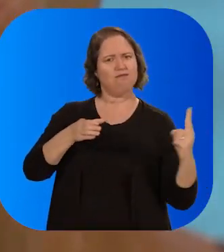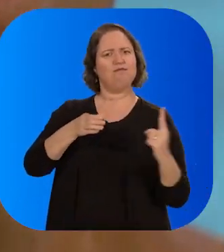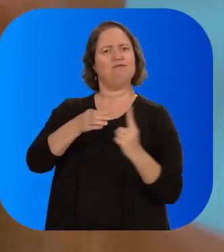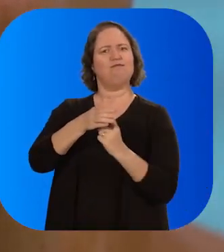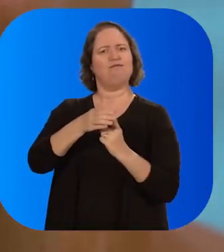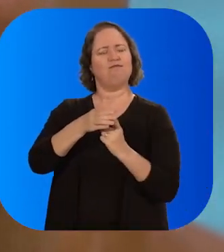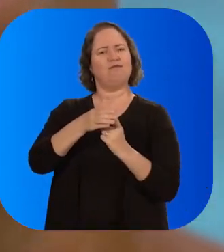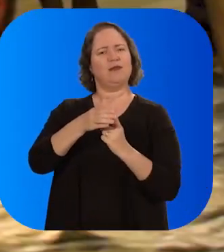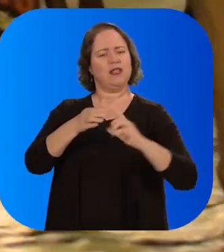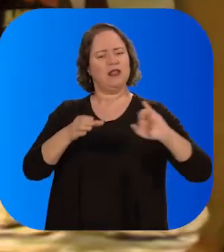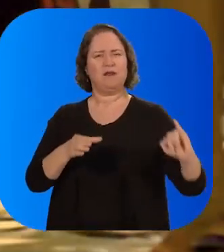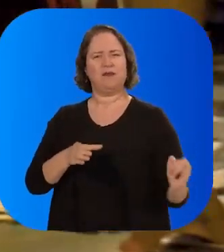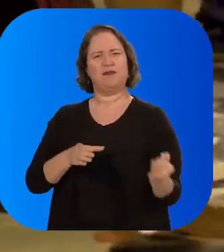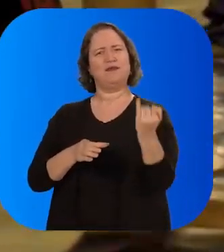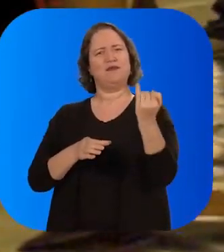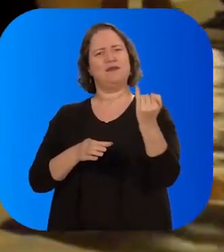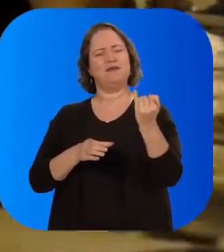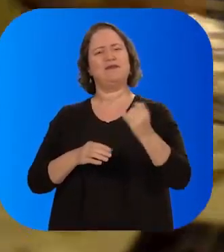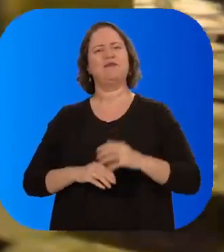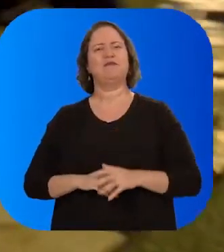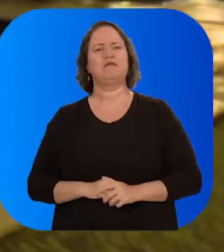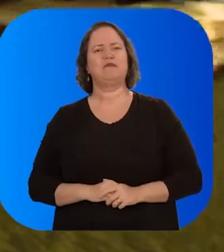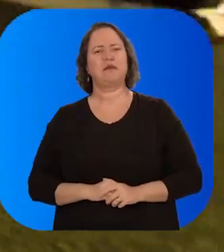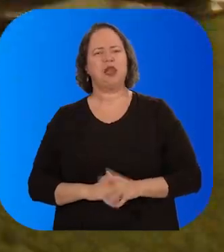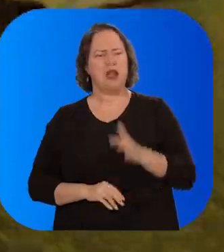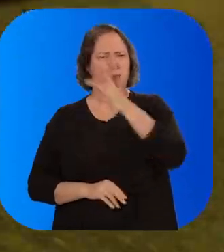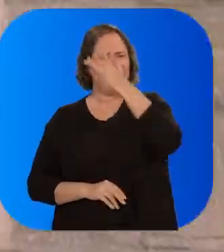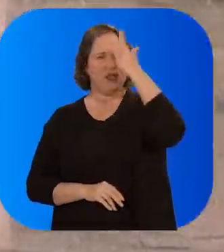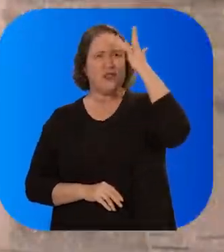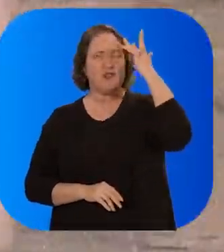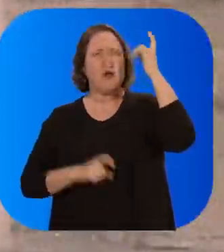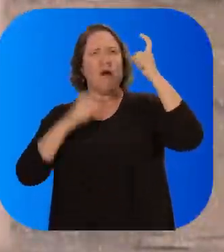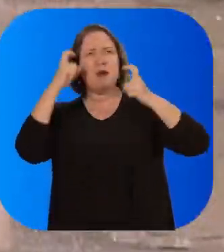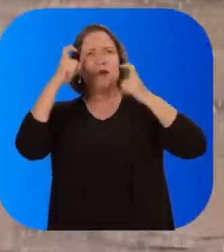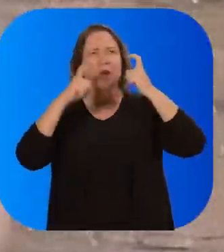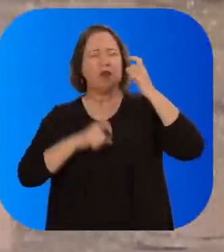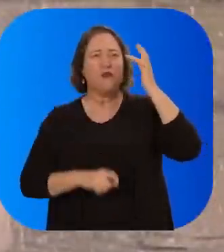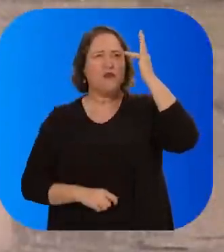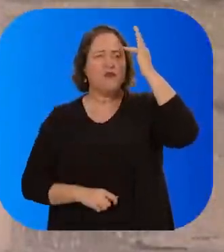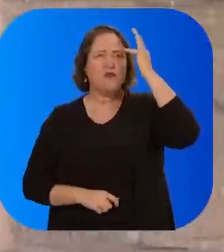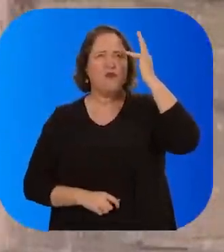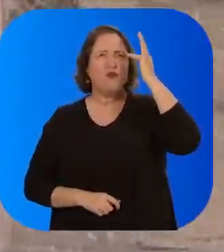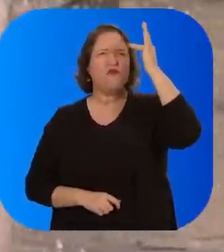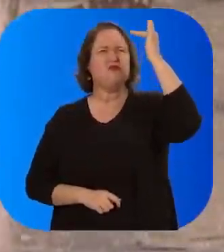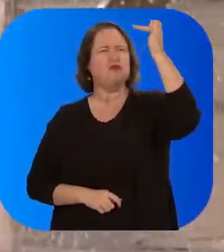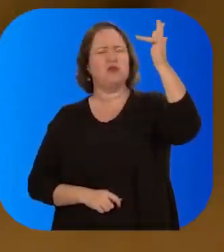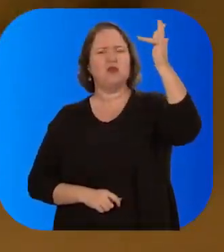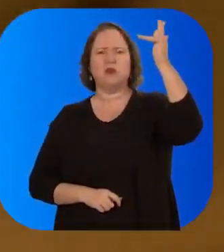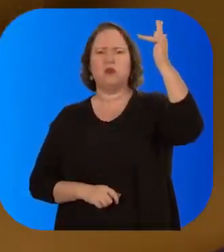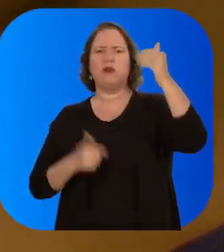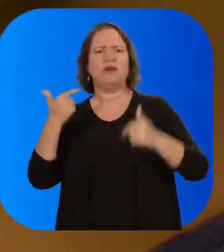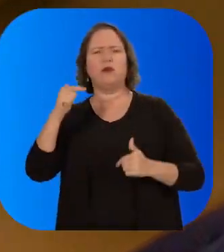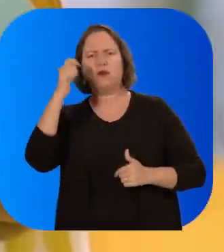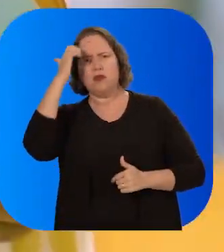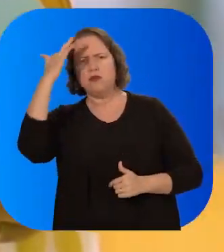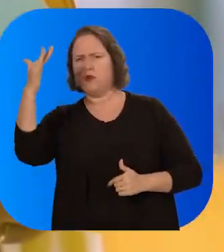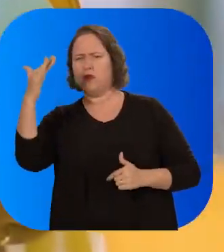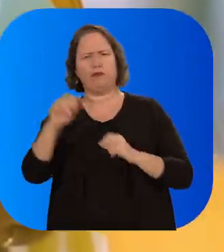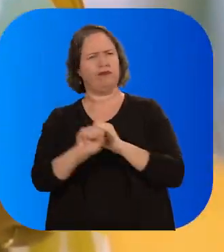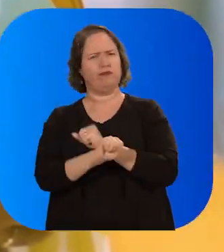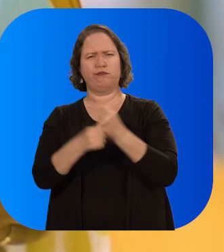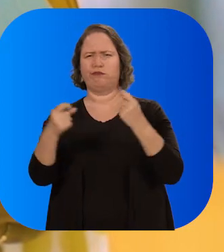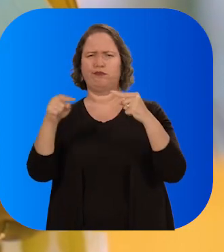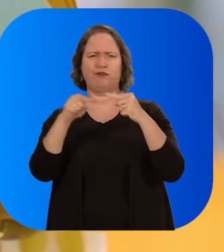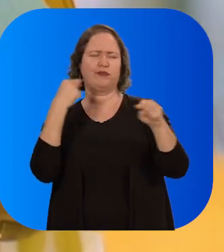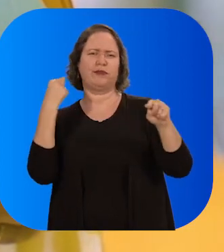quem vem para ela, de quem usa o seu espaço. Não pode existir um ser preocupado com o amanhã